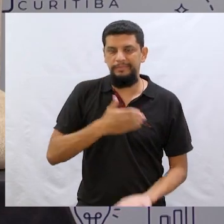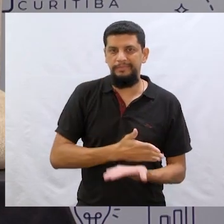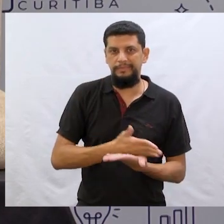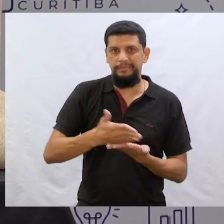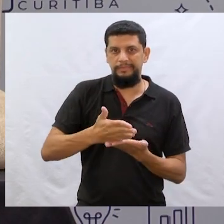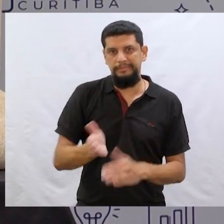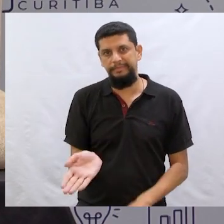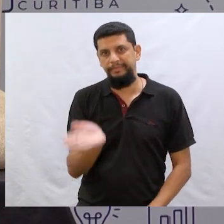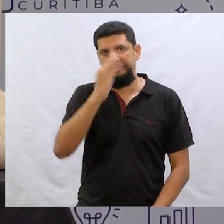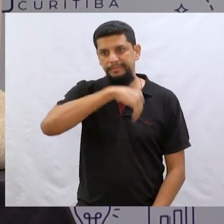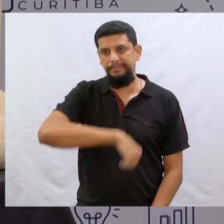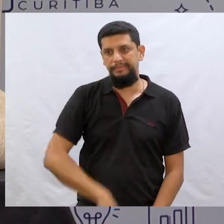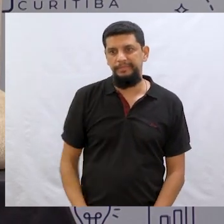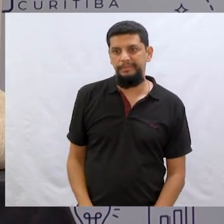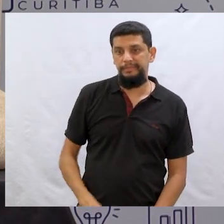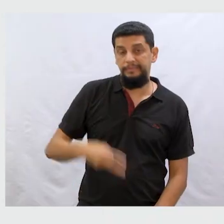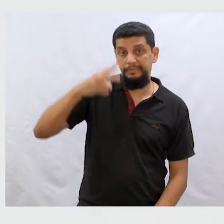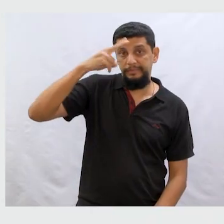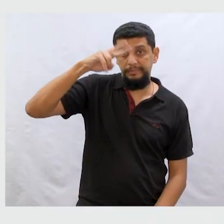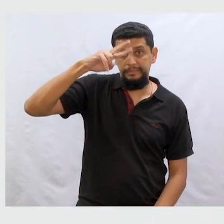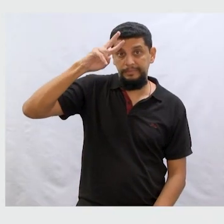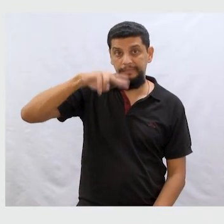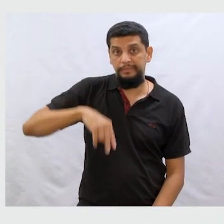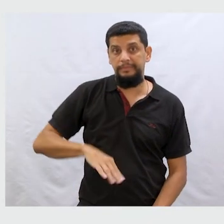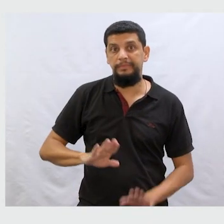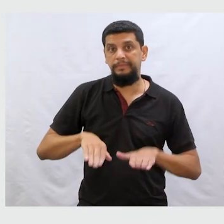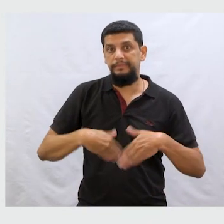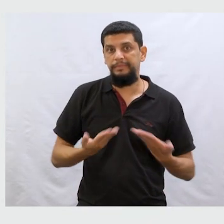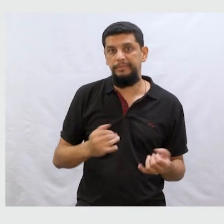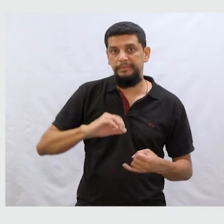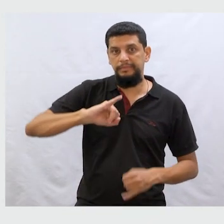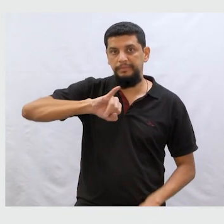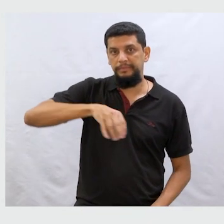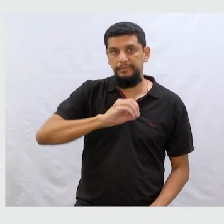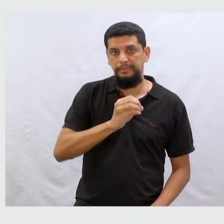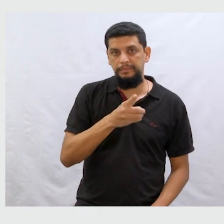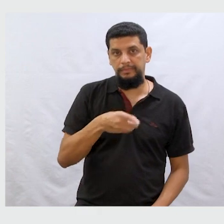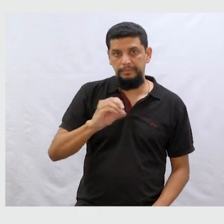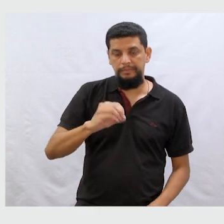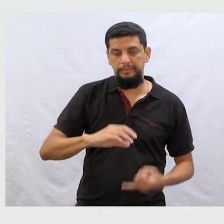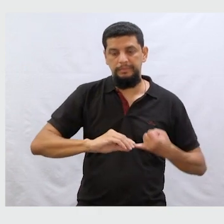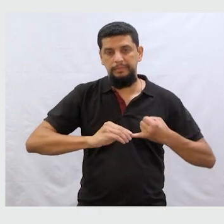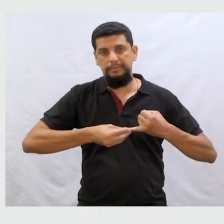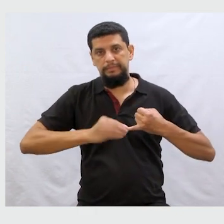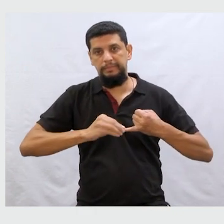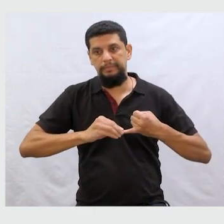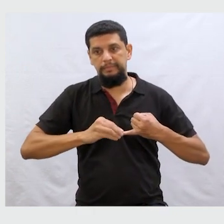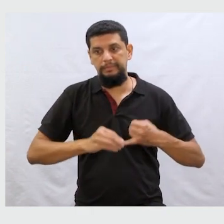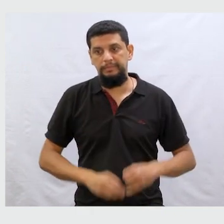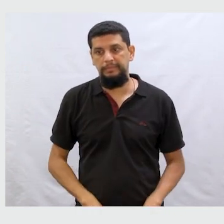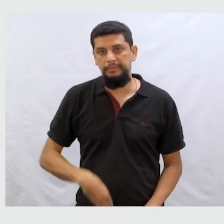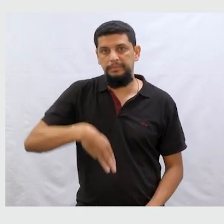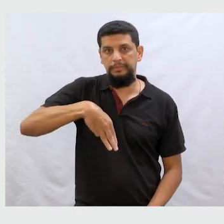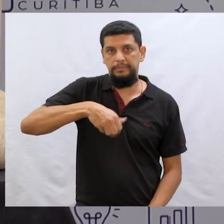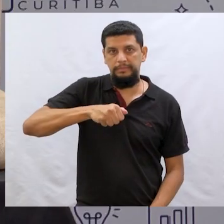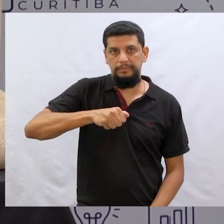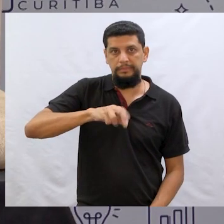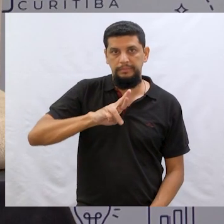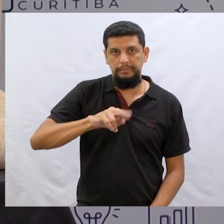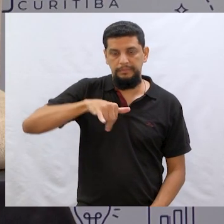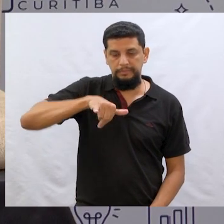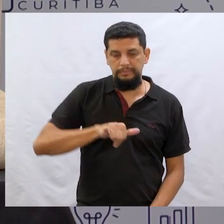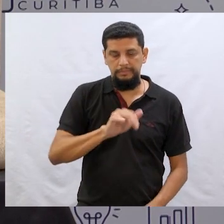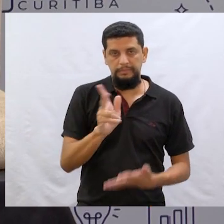começar. Então vamos lá? A história de hoje é então João e o pé de feijão, recontado por Mary Hoffman,